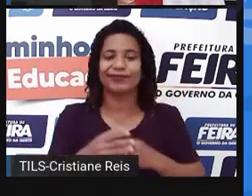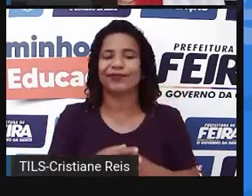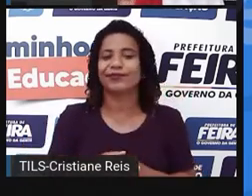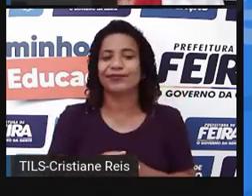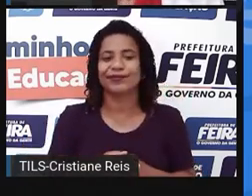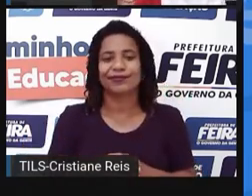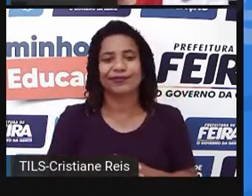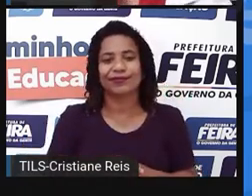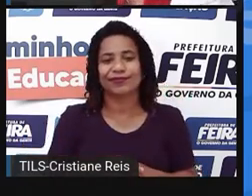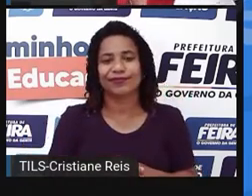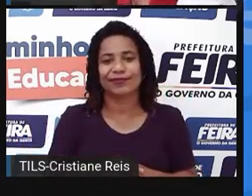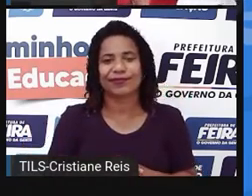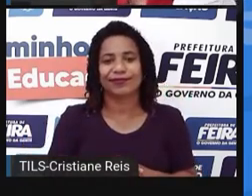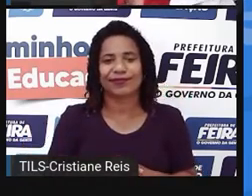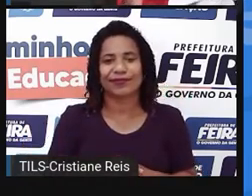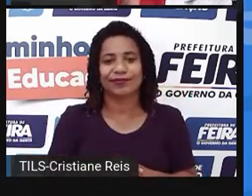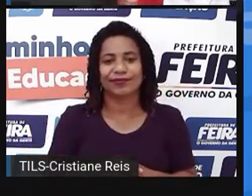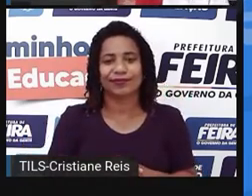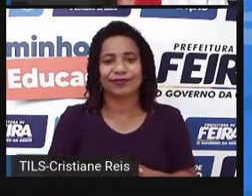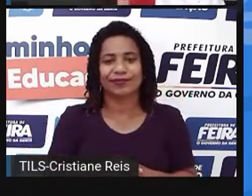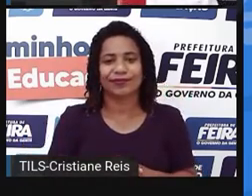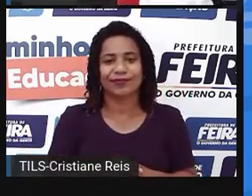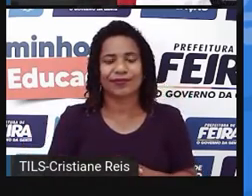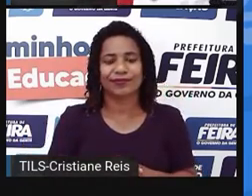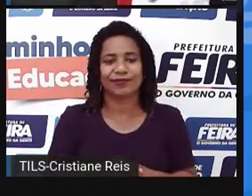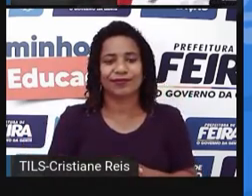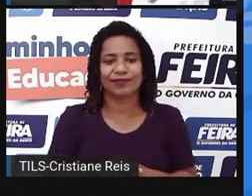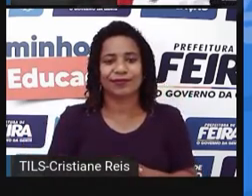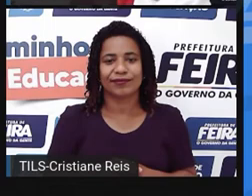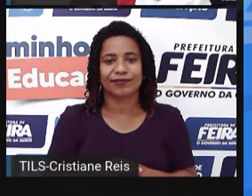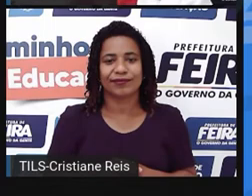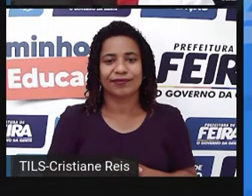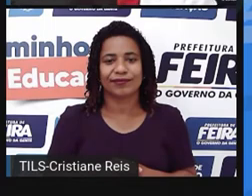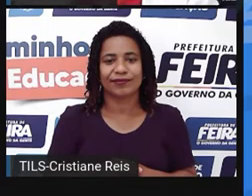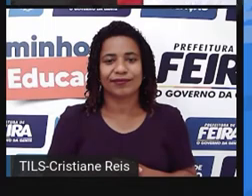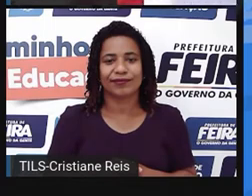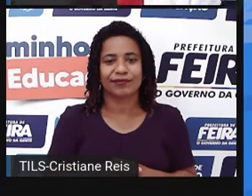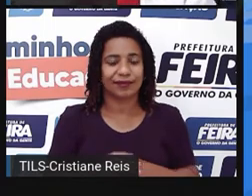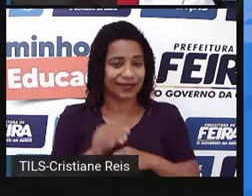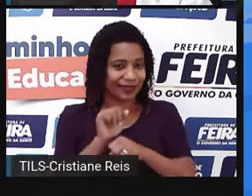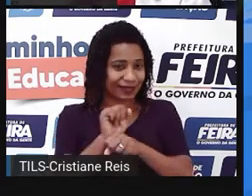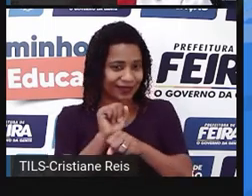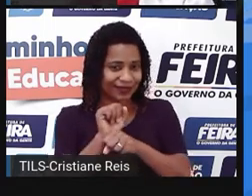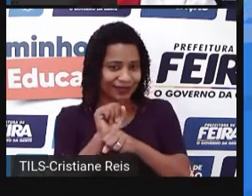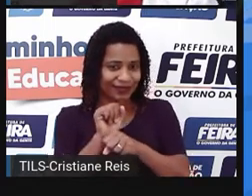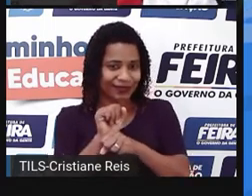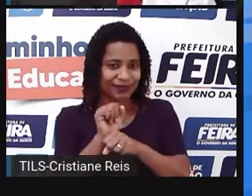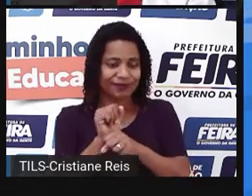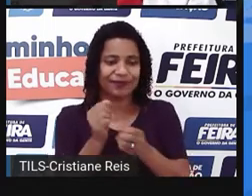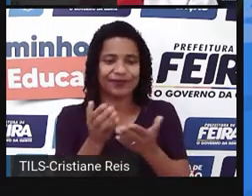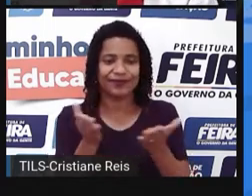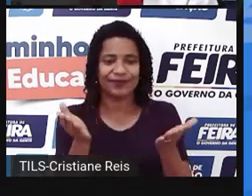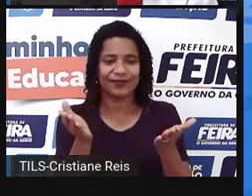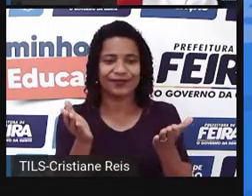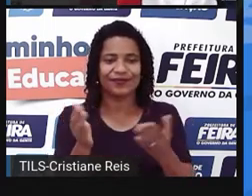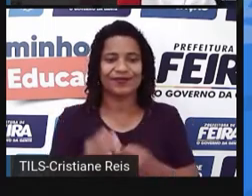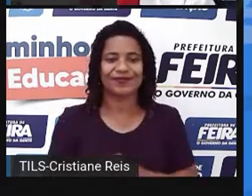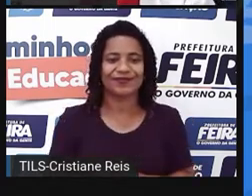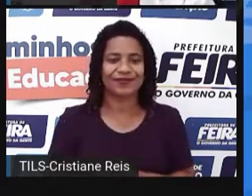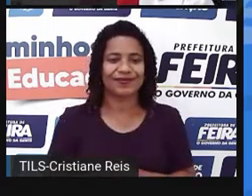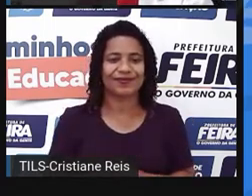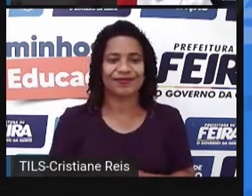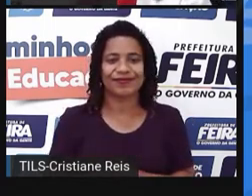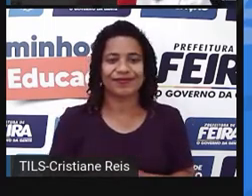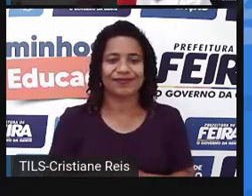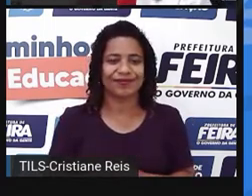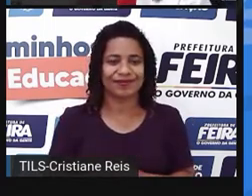Someone online... Just a moment, please. Someone online asks your personal questions that